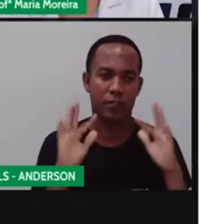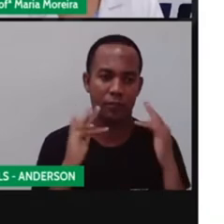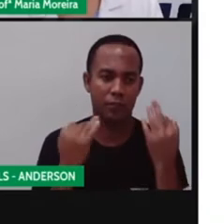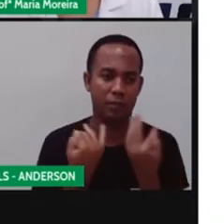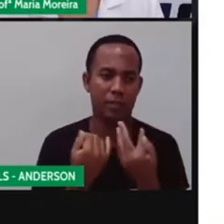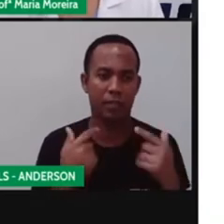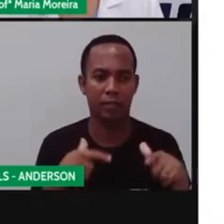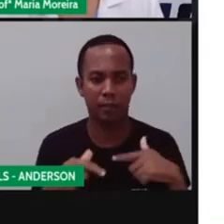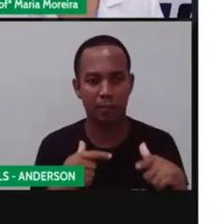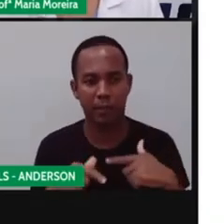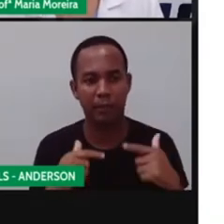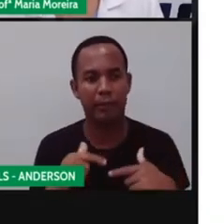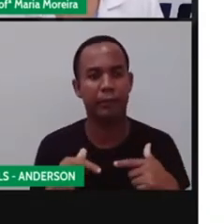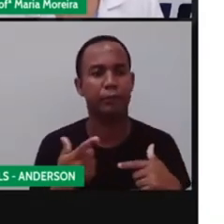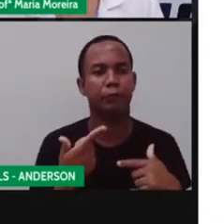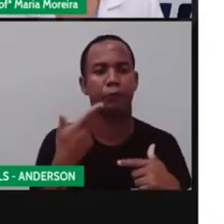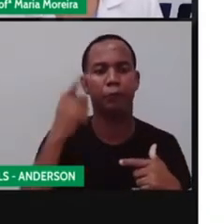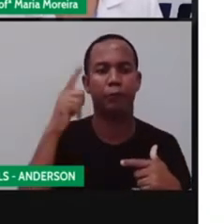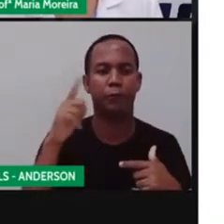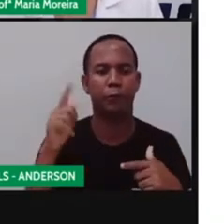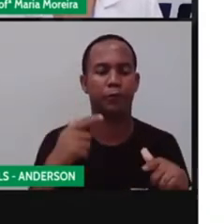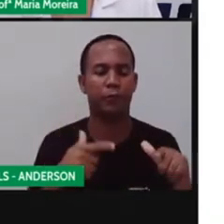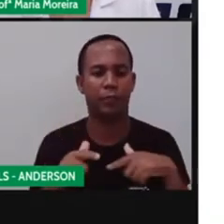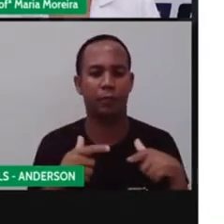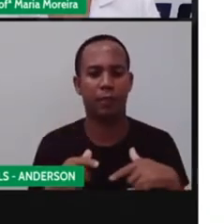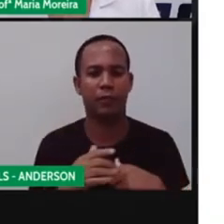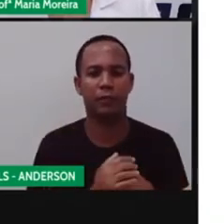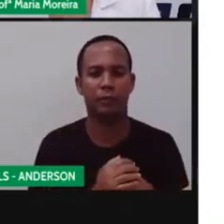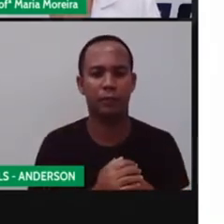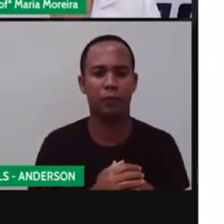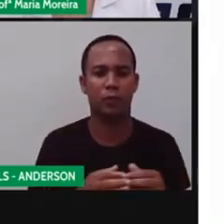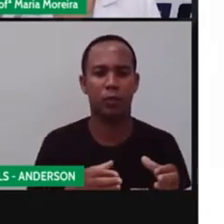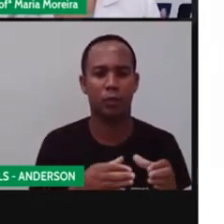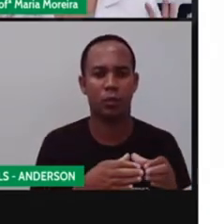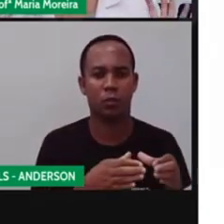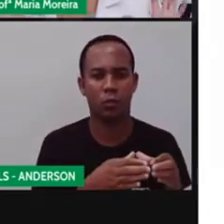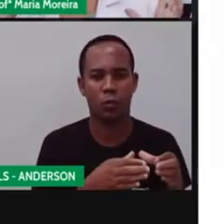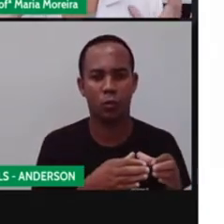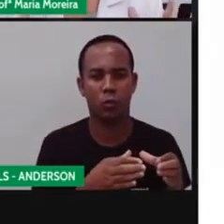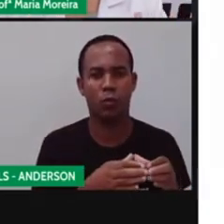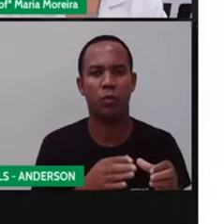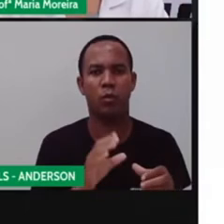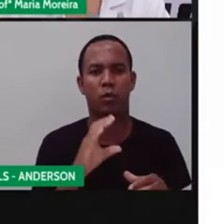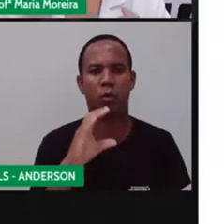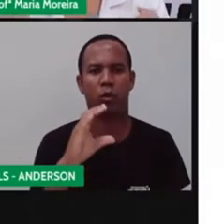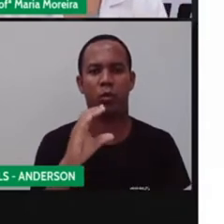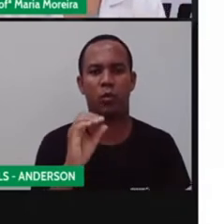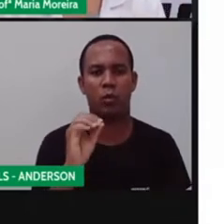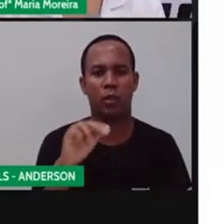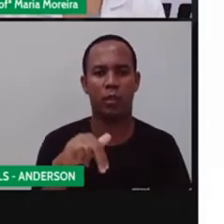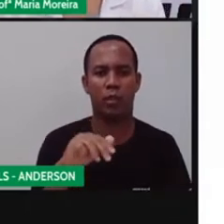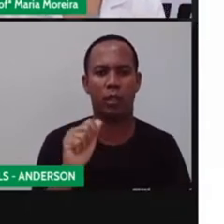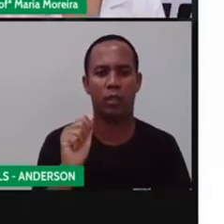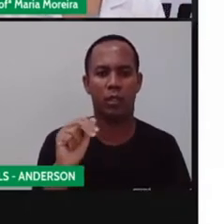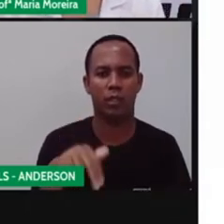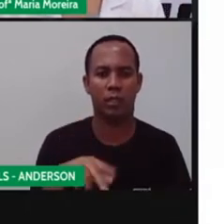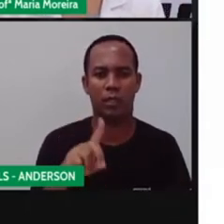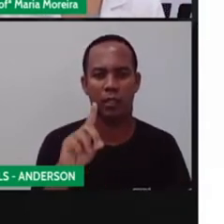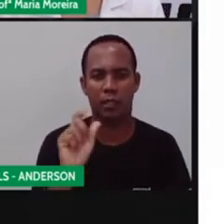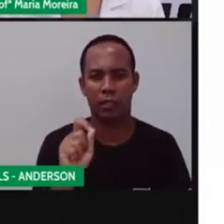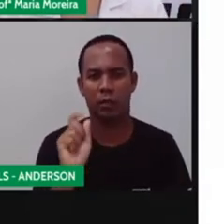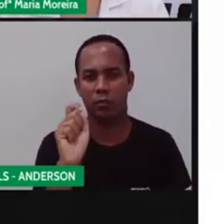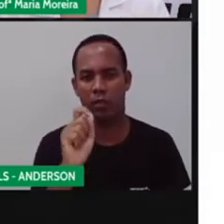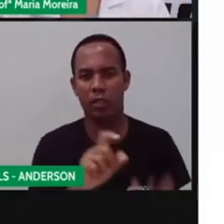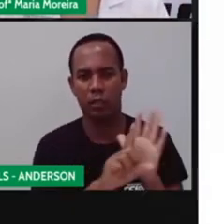realizar outras atividades. Então, o CONANDA, ele resolve fazer essa, né? Essa